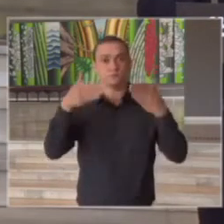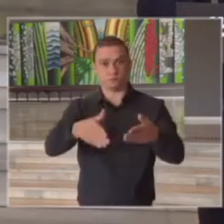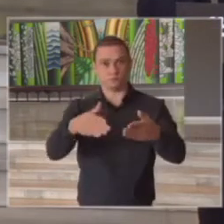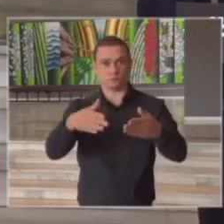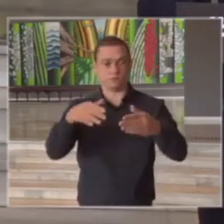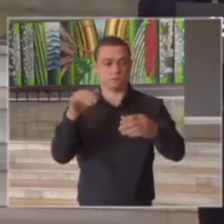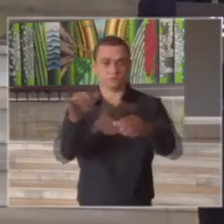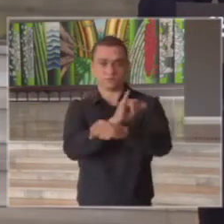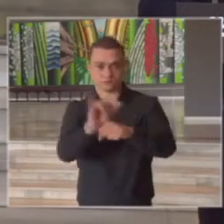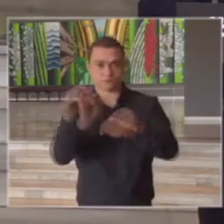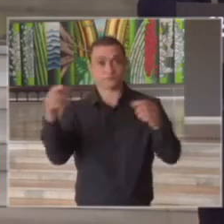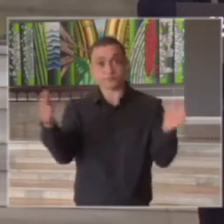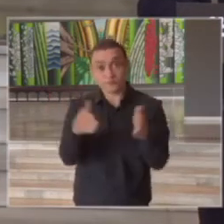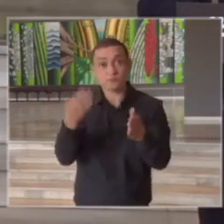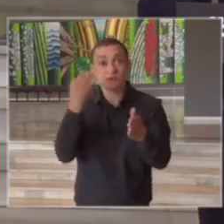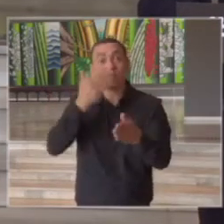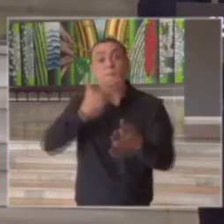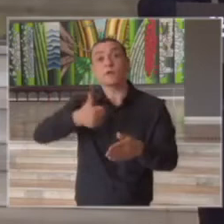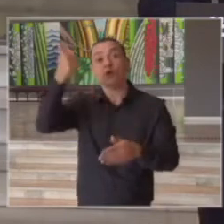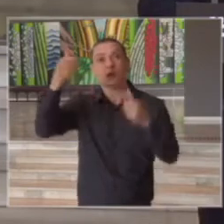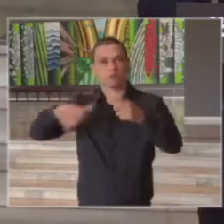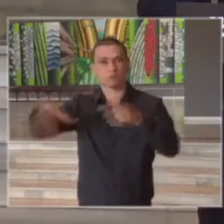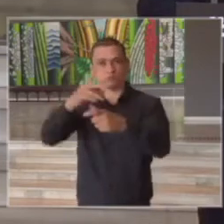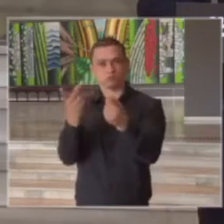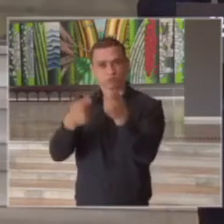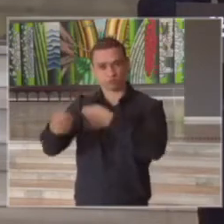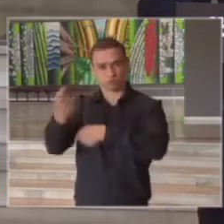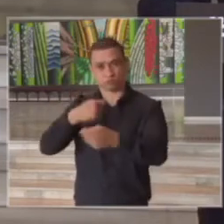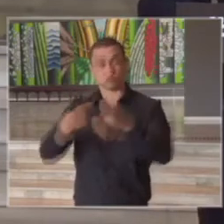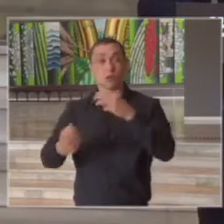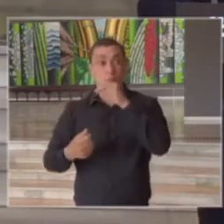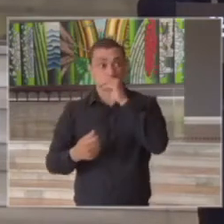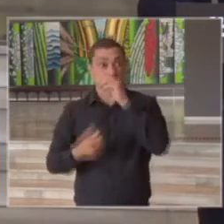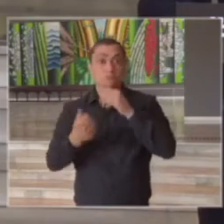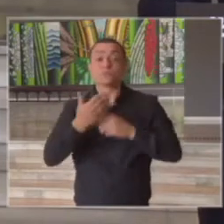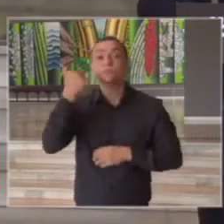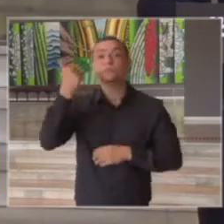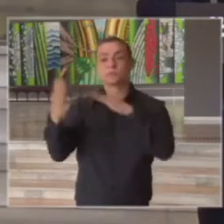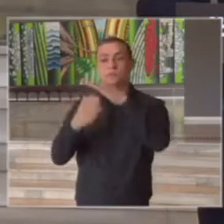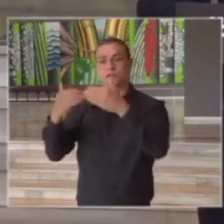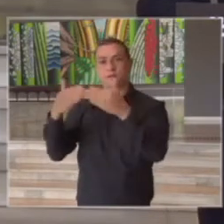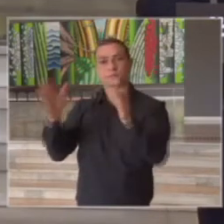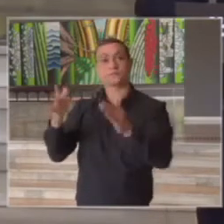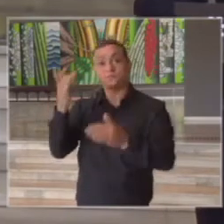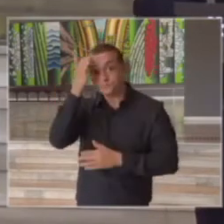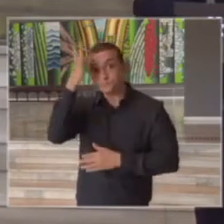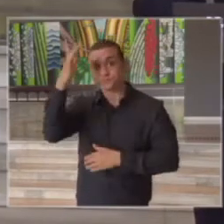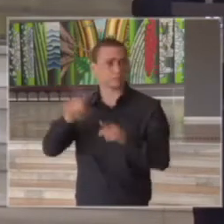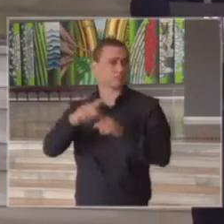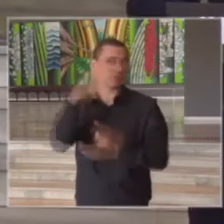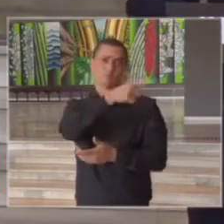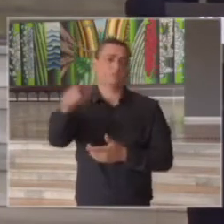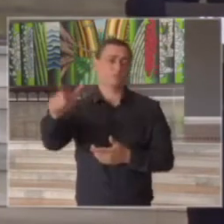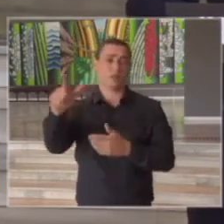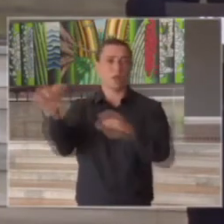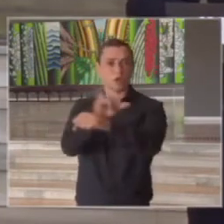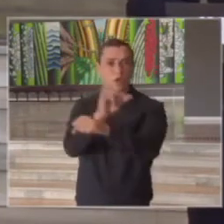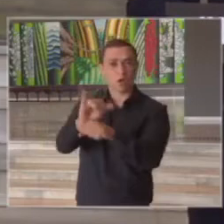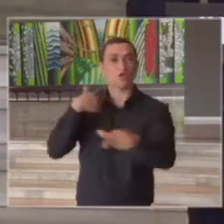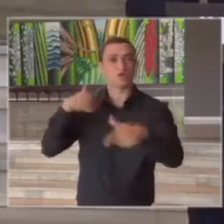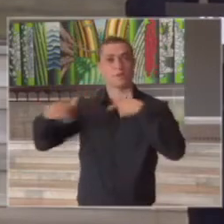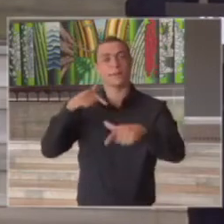reformas para melhorar o ambiente de negócios facilitar a abertura de empresas e uma série de outras reformas que estão sendo